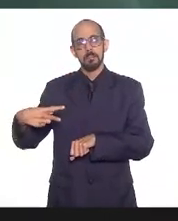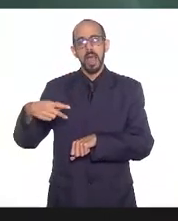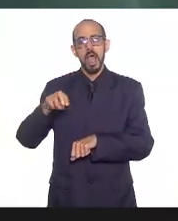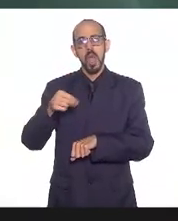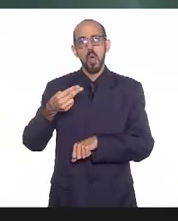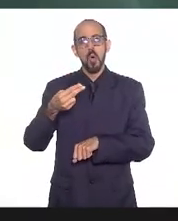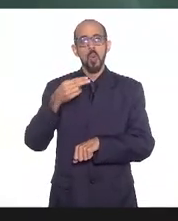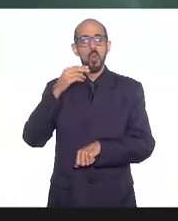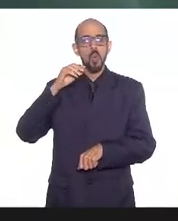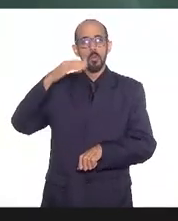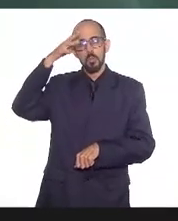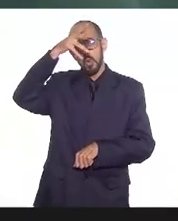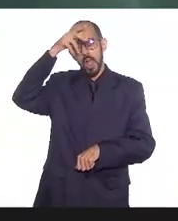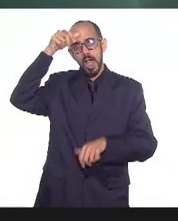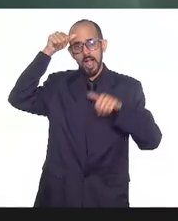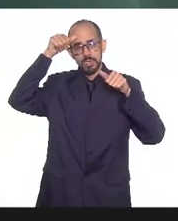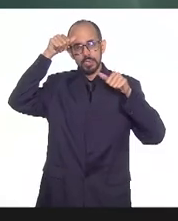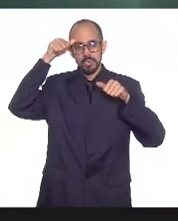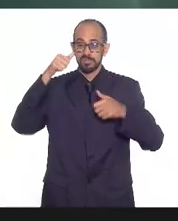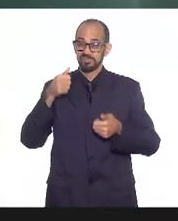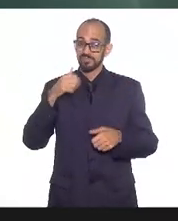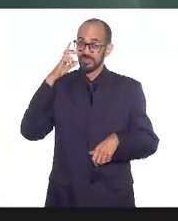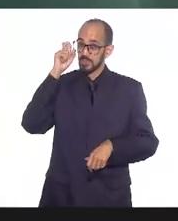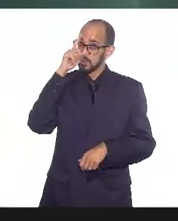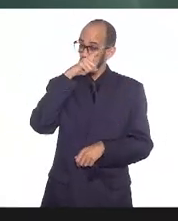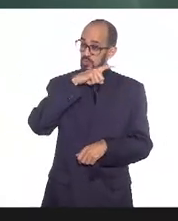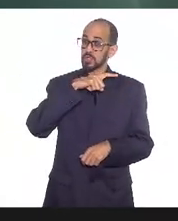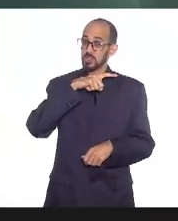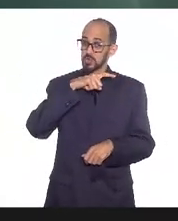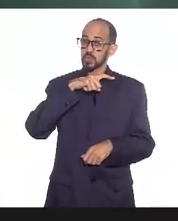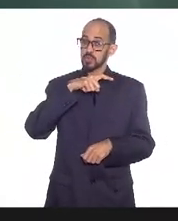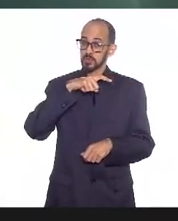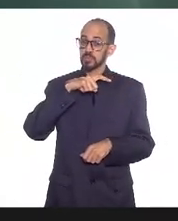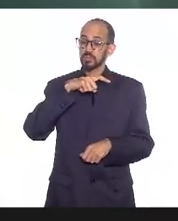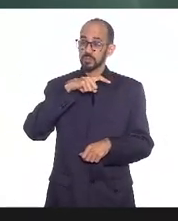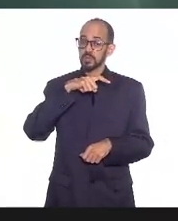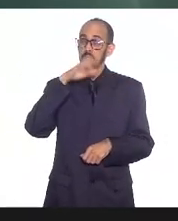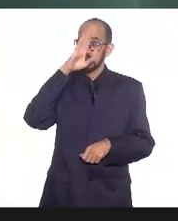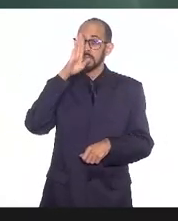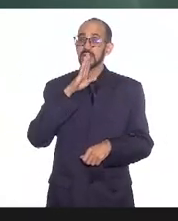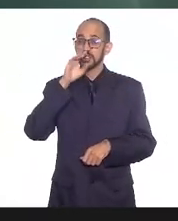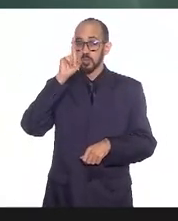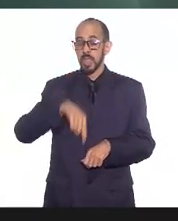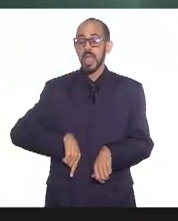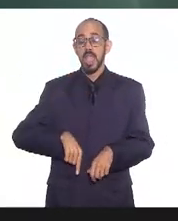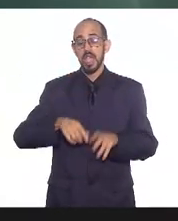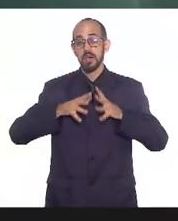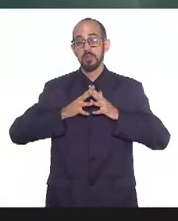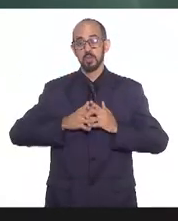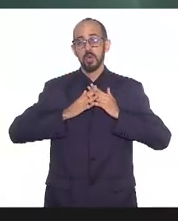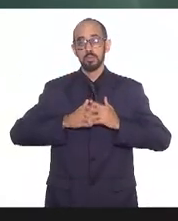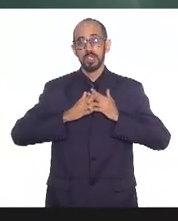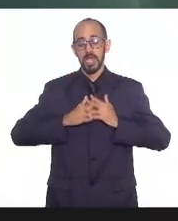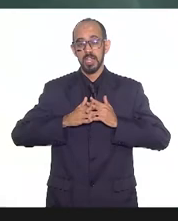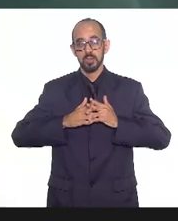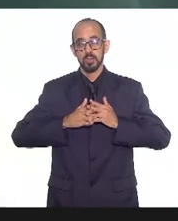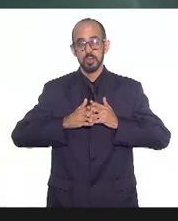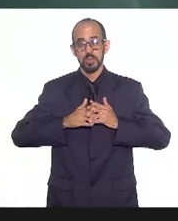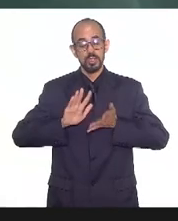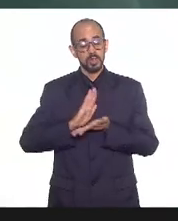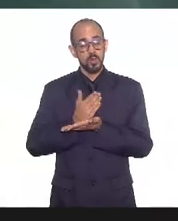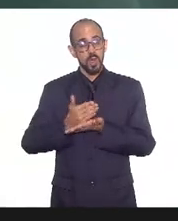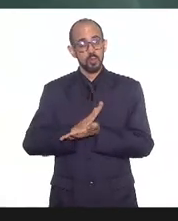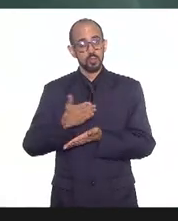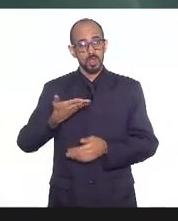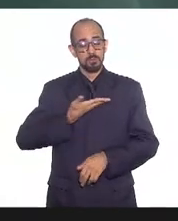Acre é um país difícil é país muito difícil e o que nós estamos fazendo o que nós estamos vendo os colegas fazer aqui é